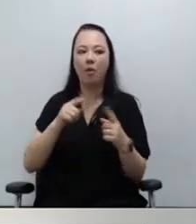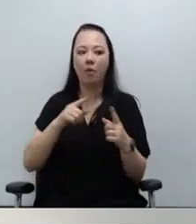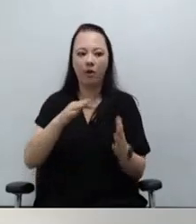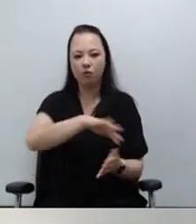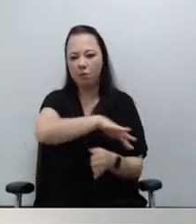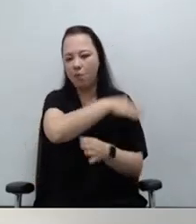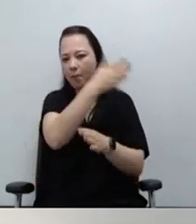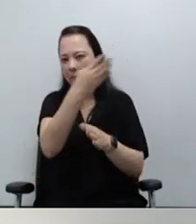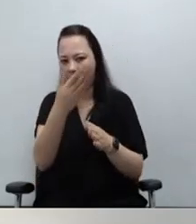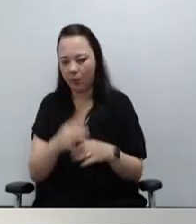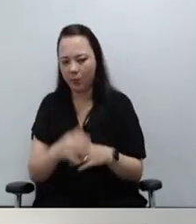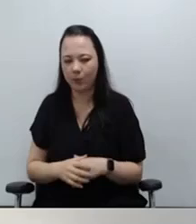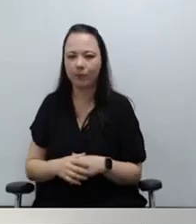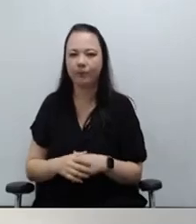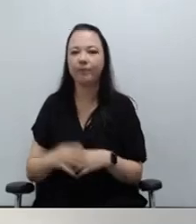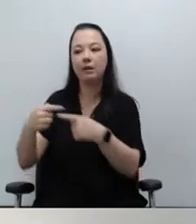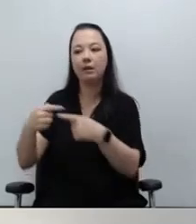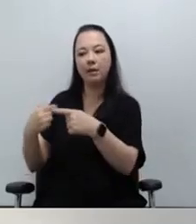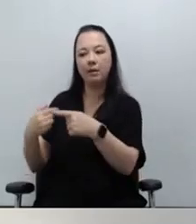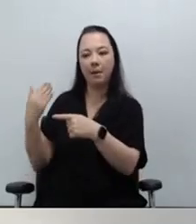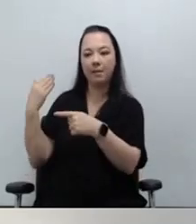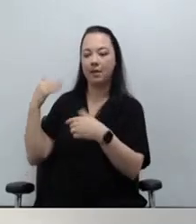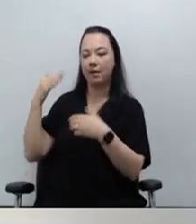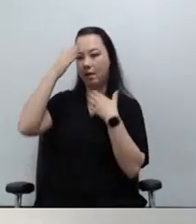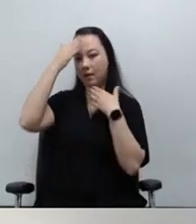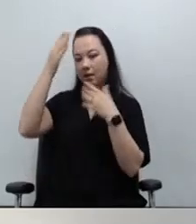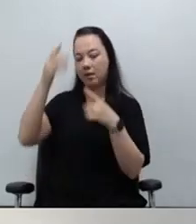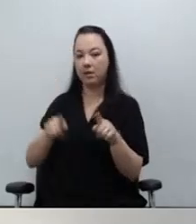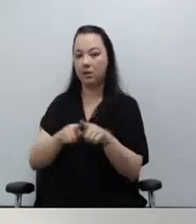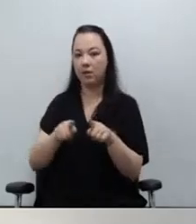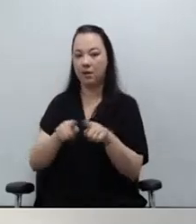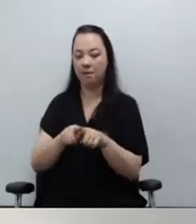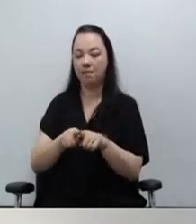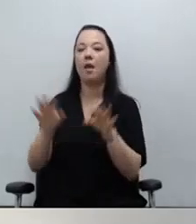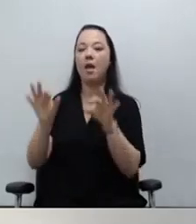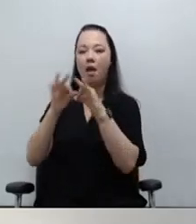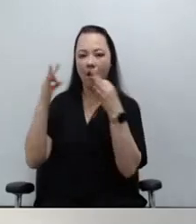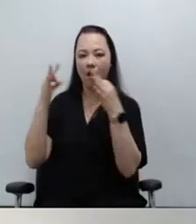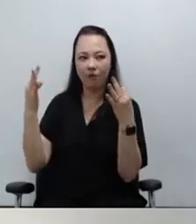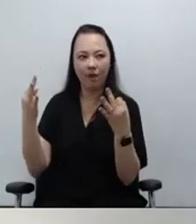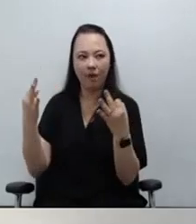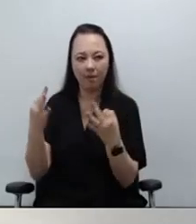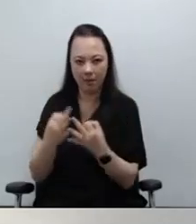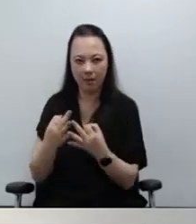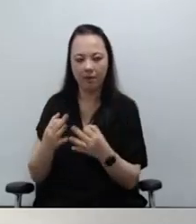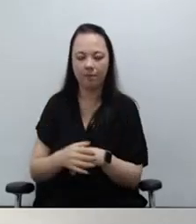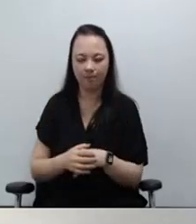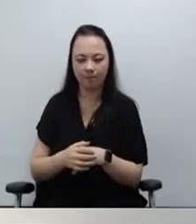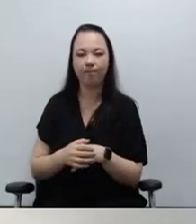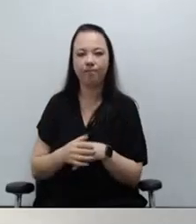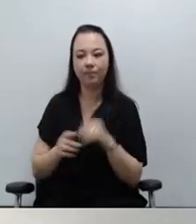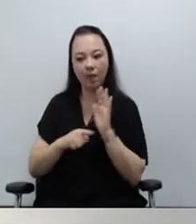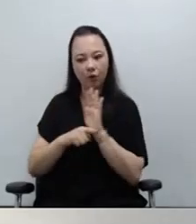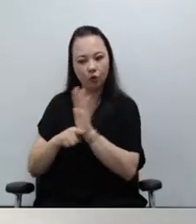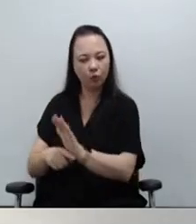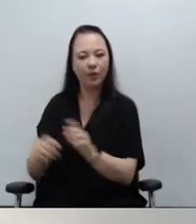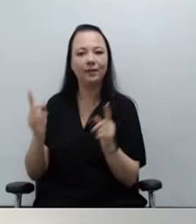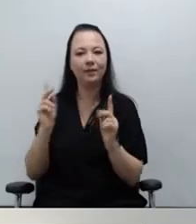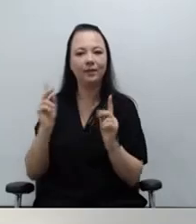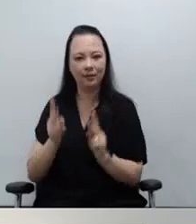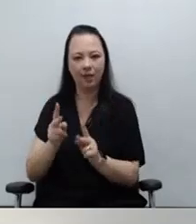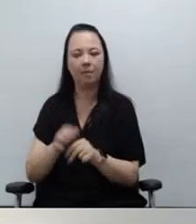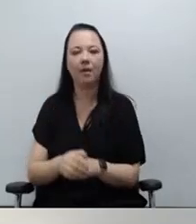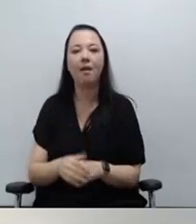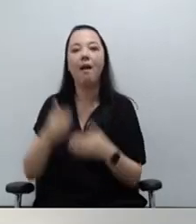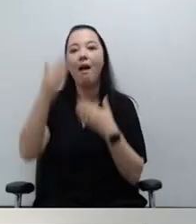suporte prestado durante a semana passada e as famílias até o fim dos plantões. Agradecemos por se preocupar